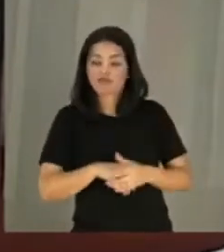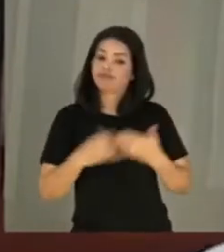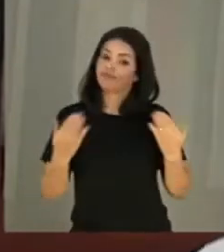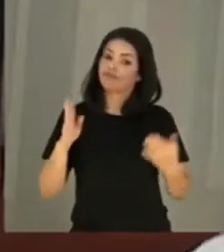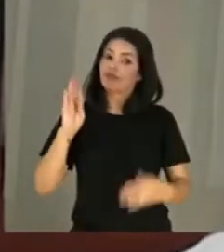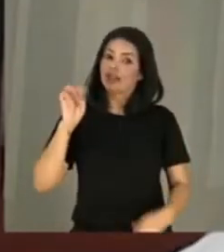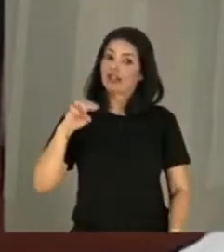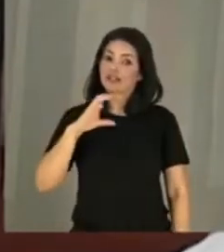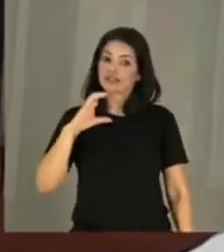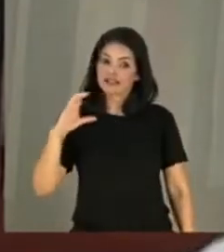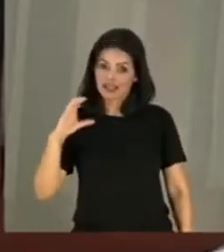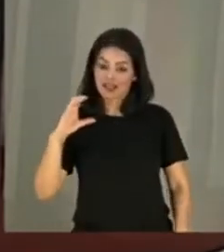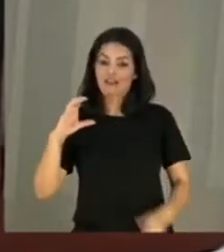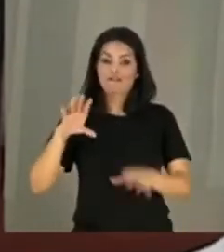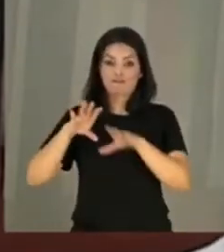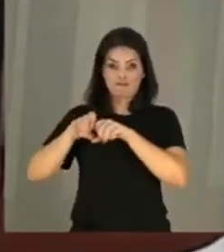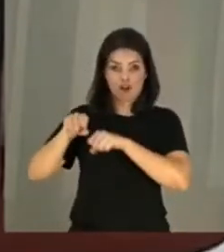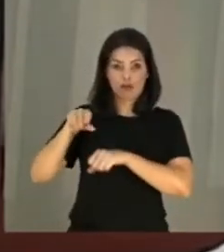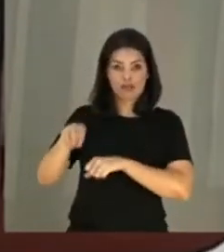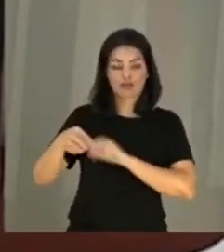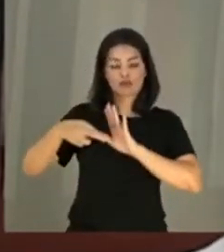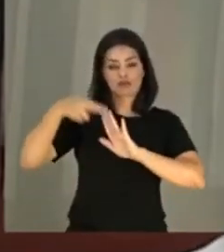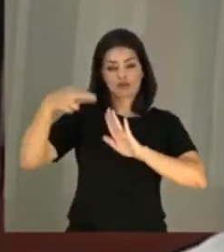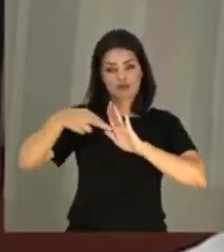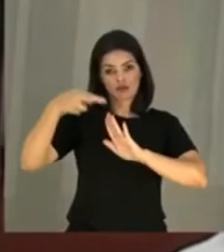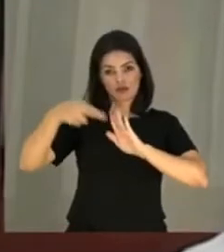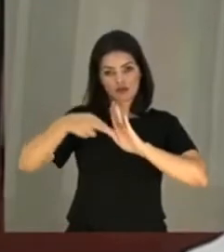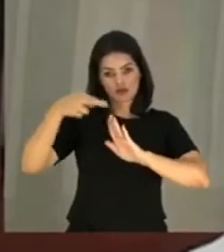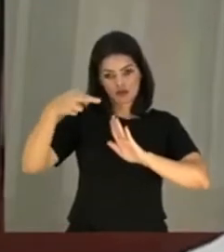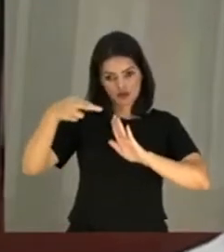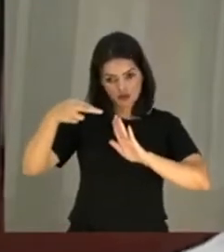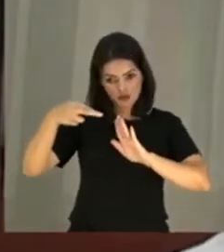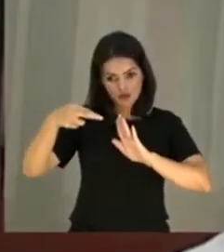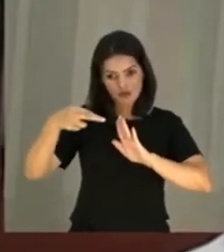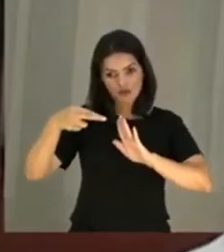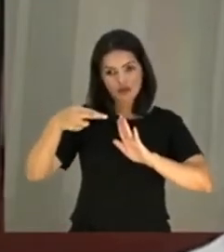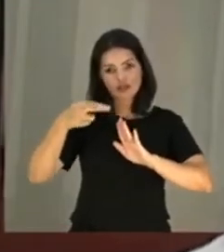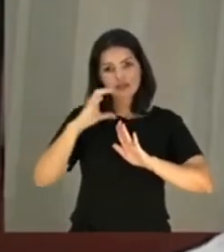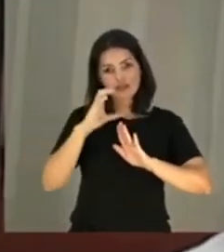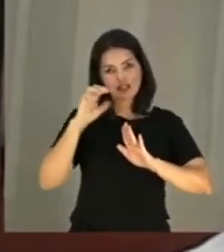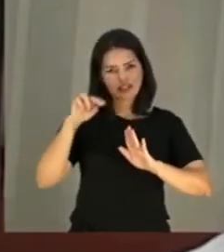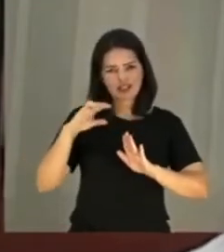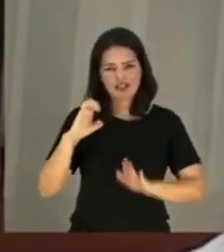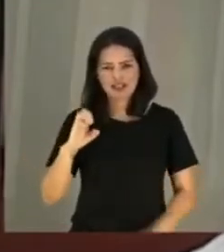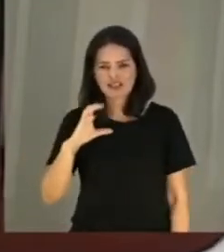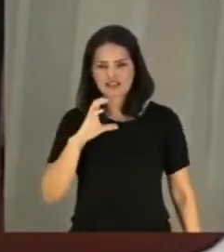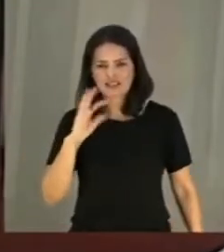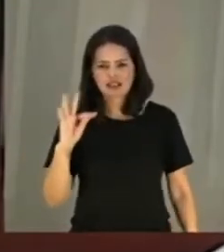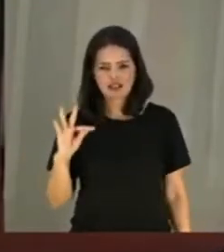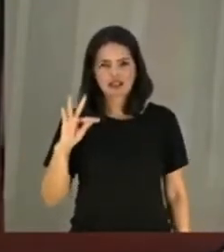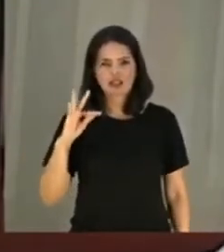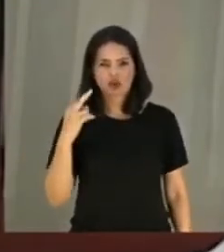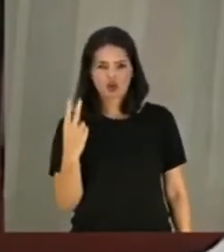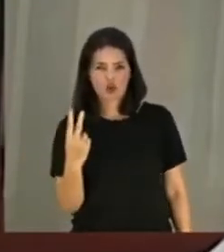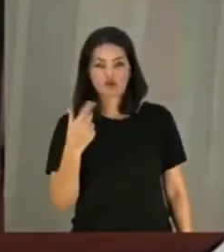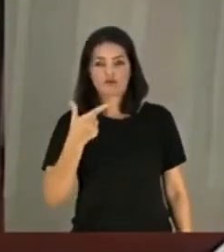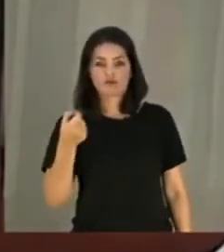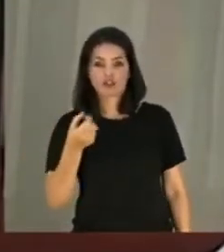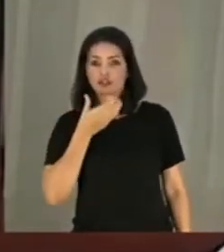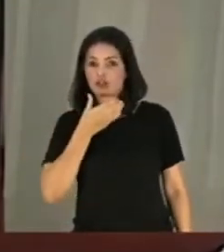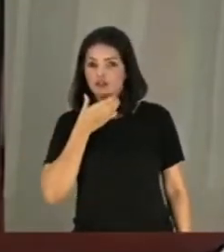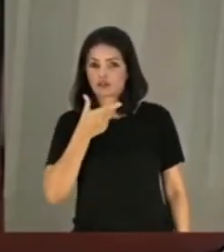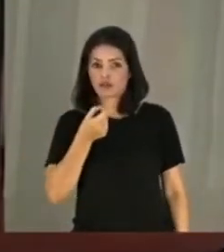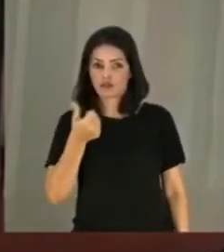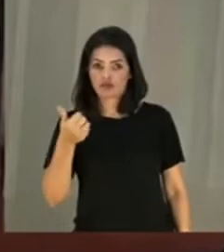BNCC Formação, que, por meio da resolução CNF-CP nº 2, de 20 de dezembro de